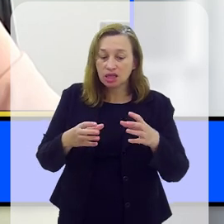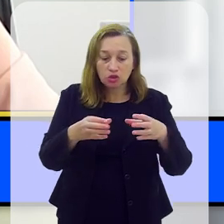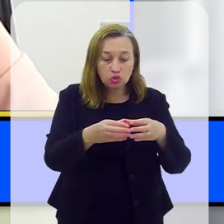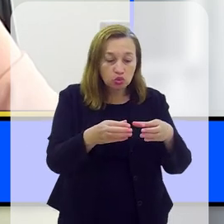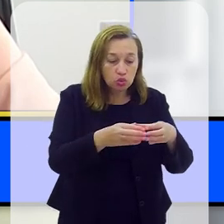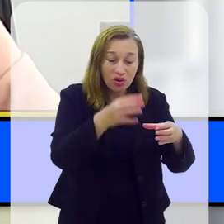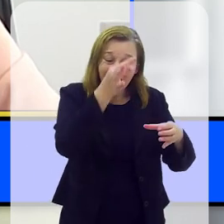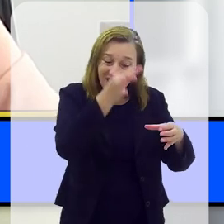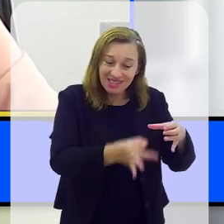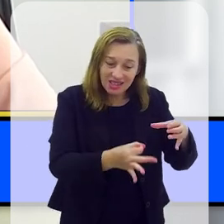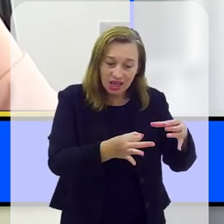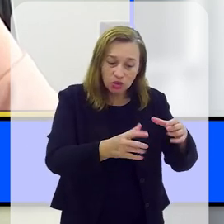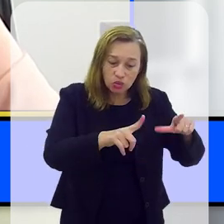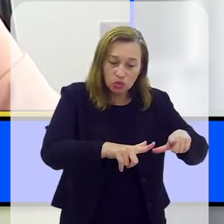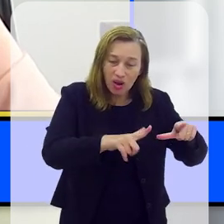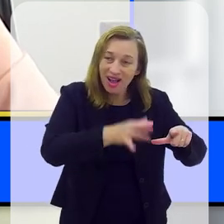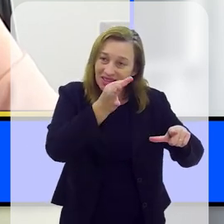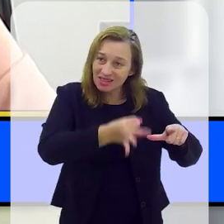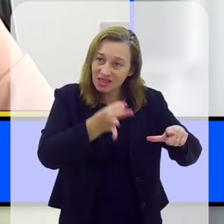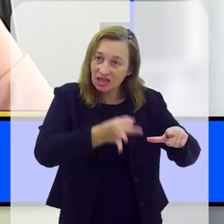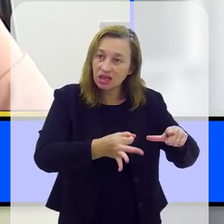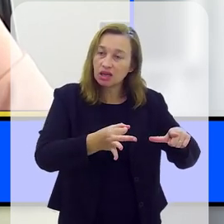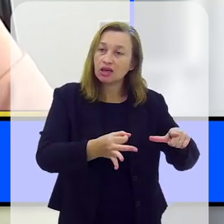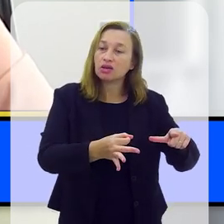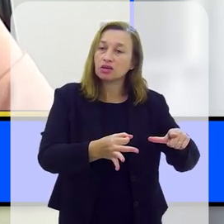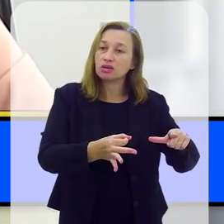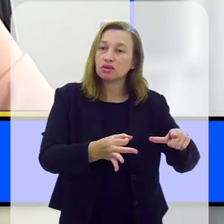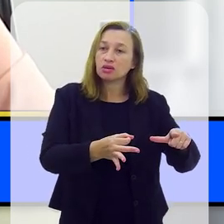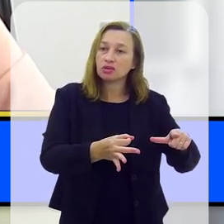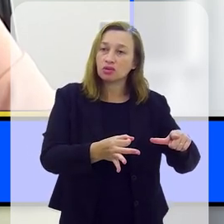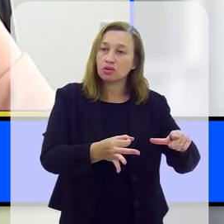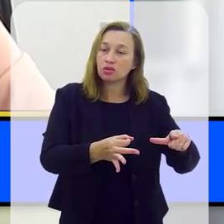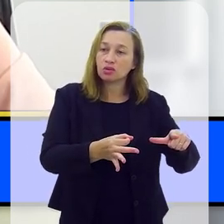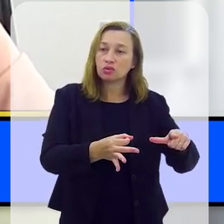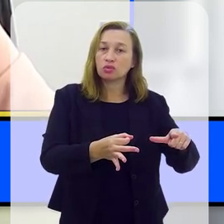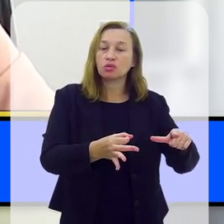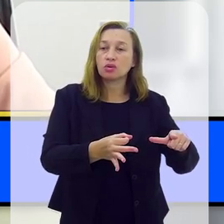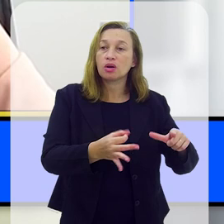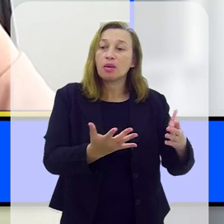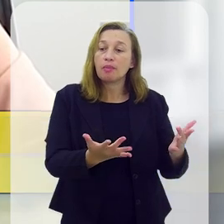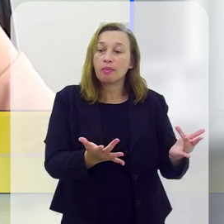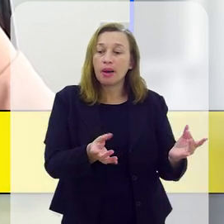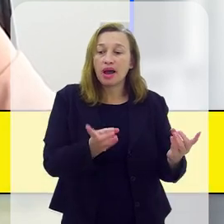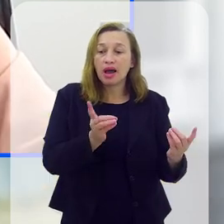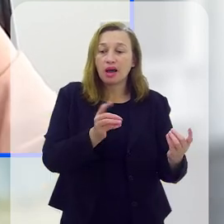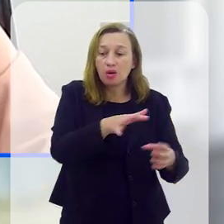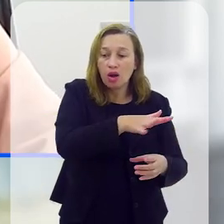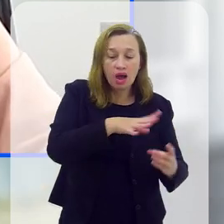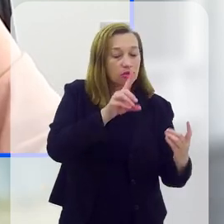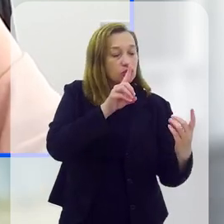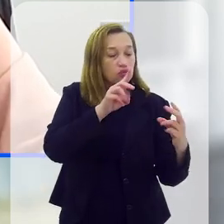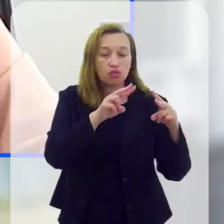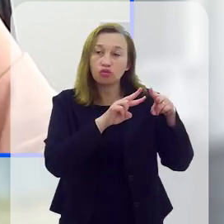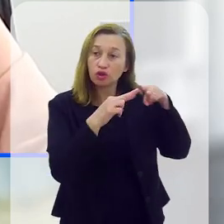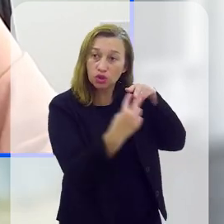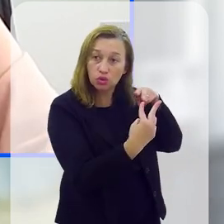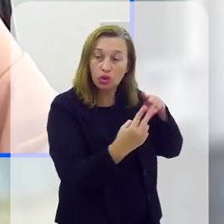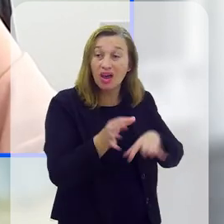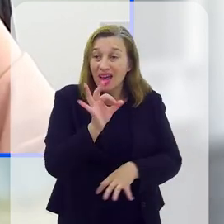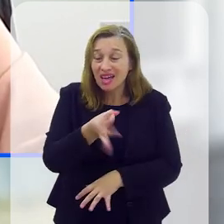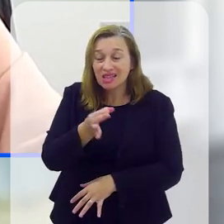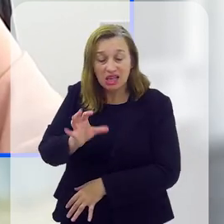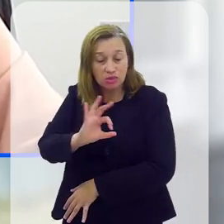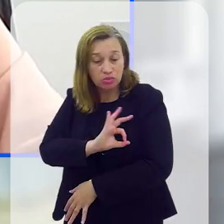necessidade de um campo específico para que coloque que o local do fato é o mundo virtual. É